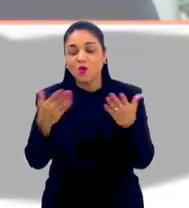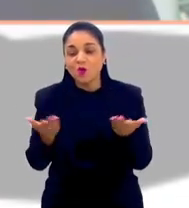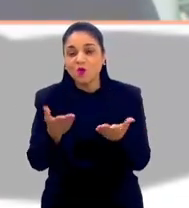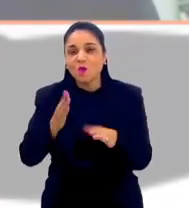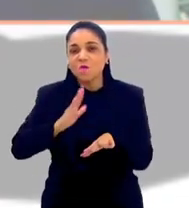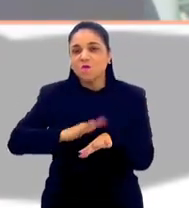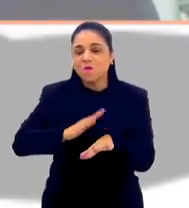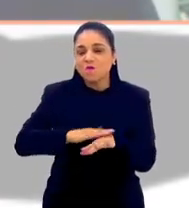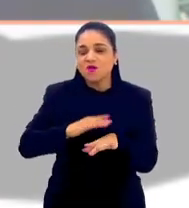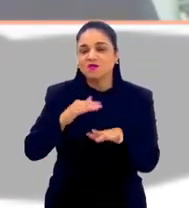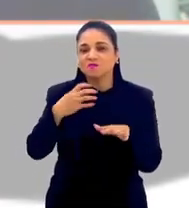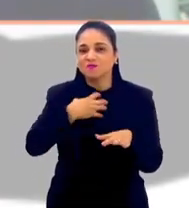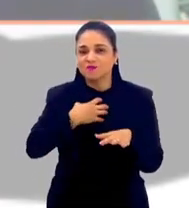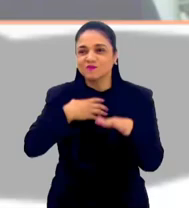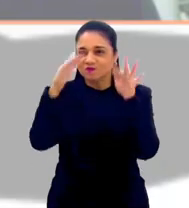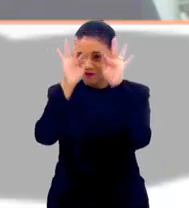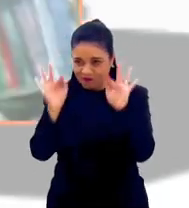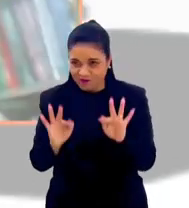se tornar um pouquinho mais feliz?